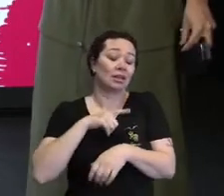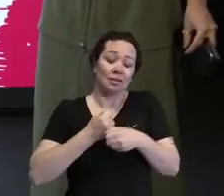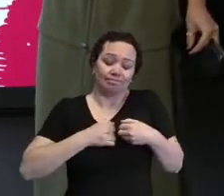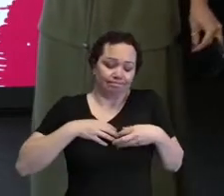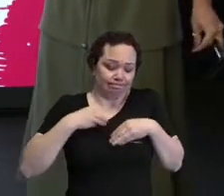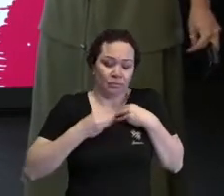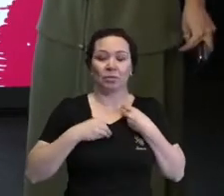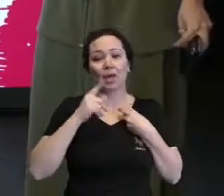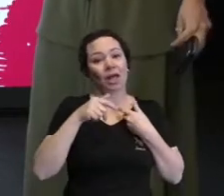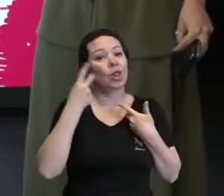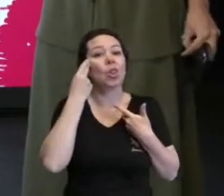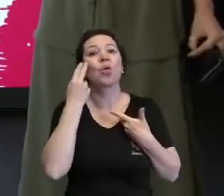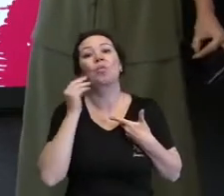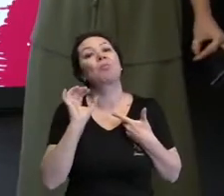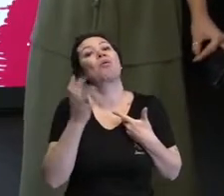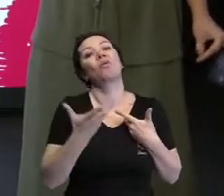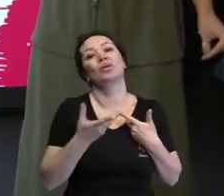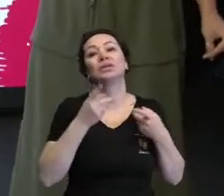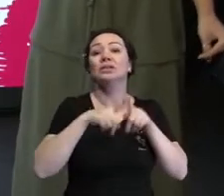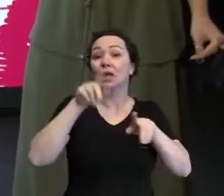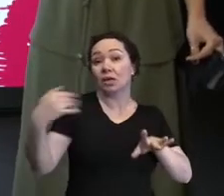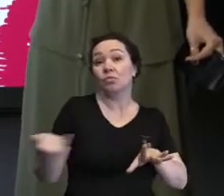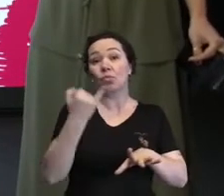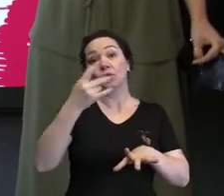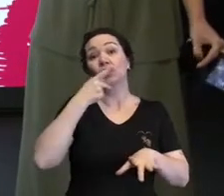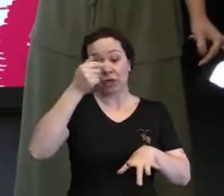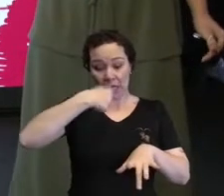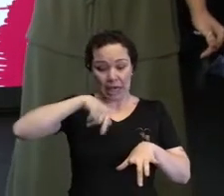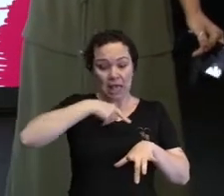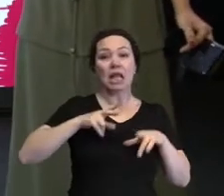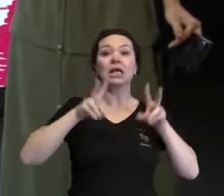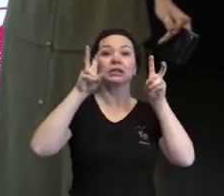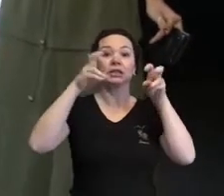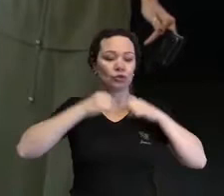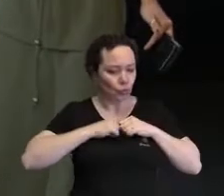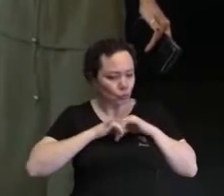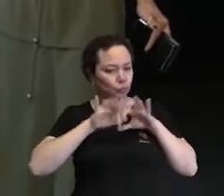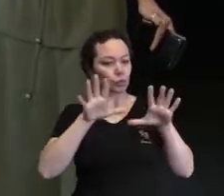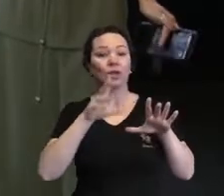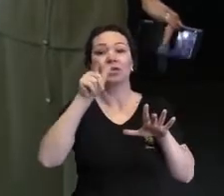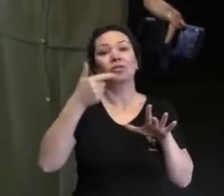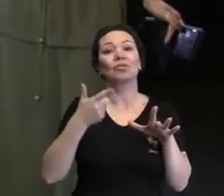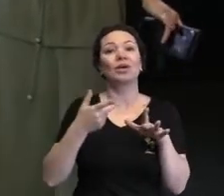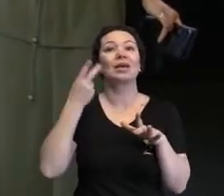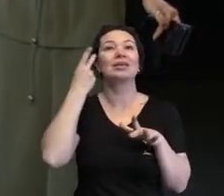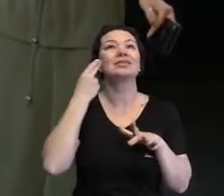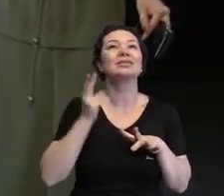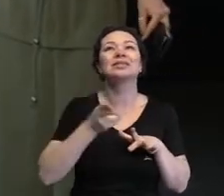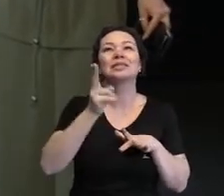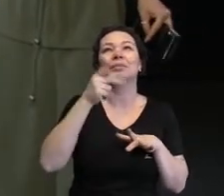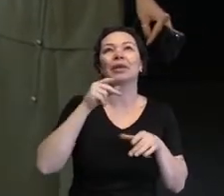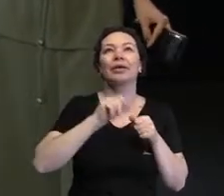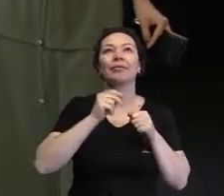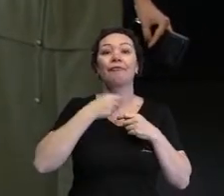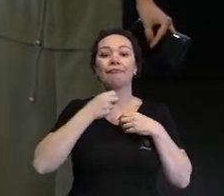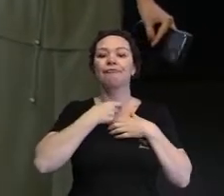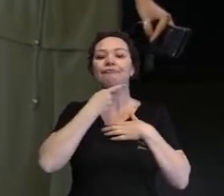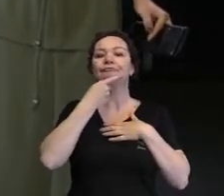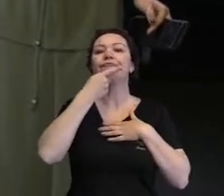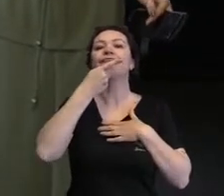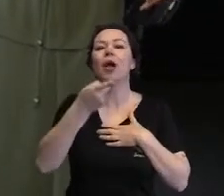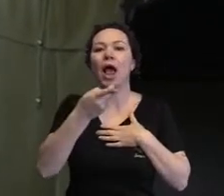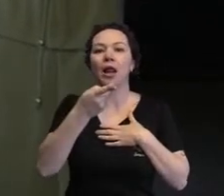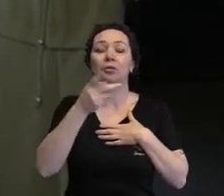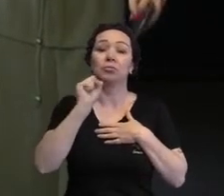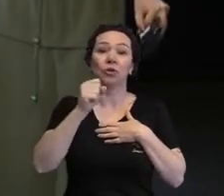são muito legítimos e que é muito importante falar sobre isso. E nem sempre eles vão aparecer de forma verbal. Às vezes, eles aparecem num